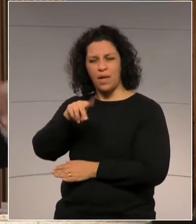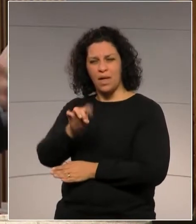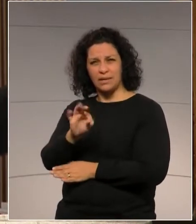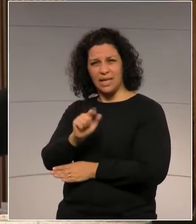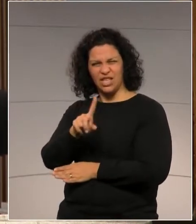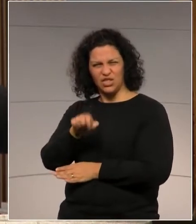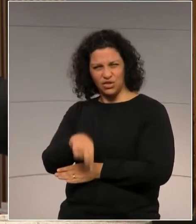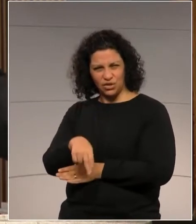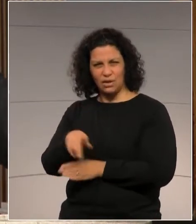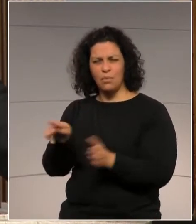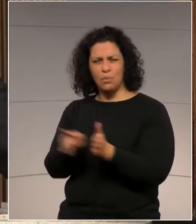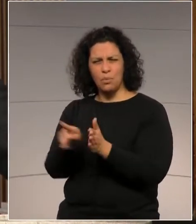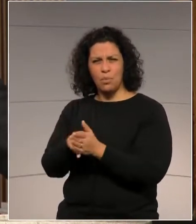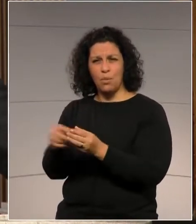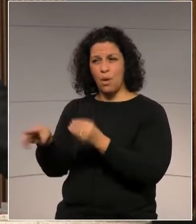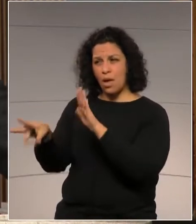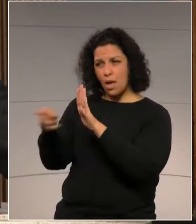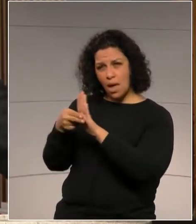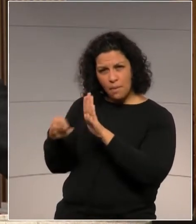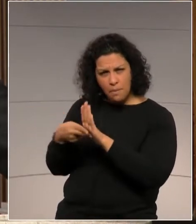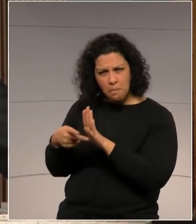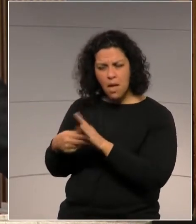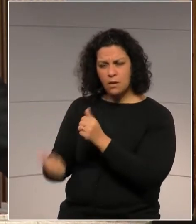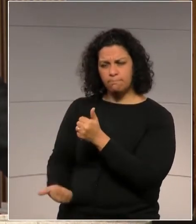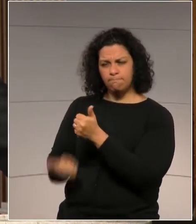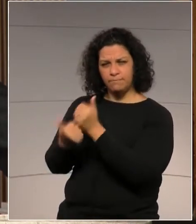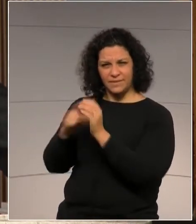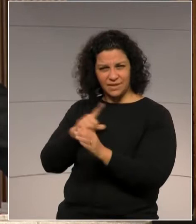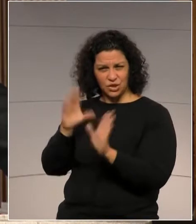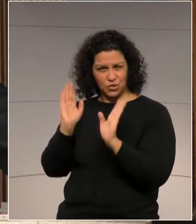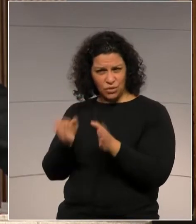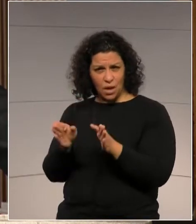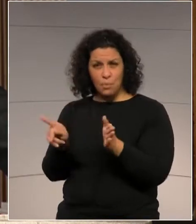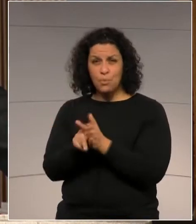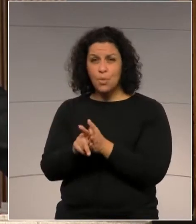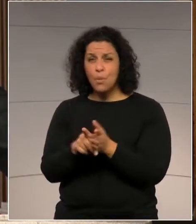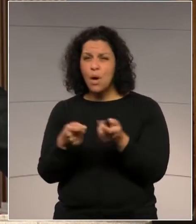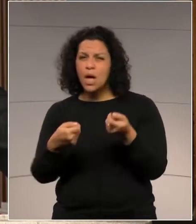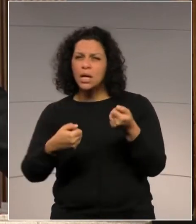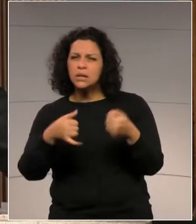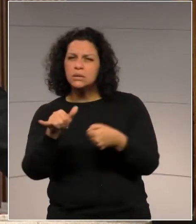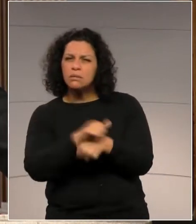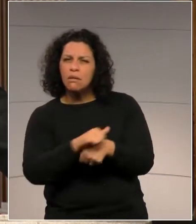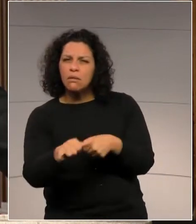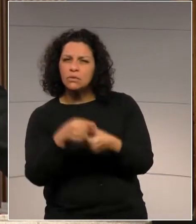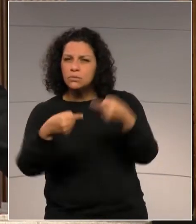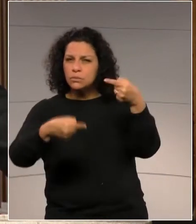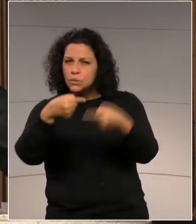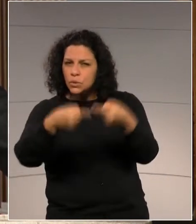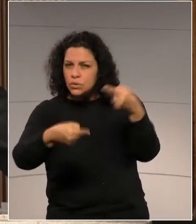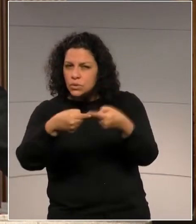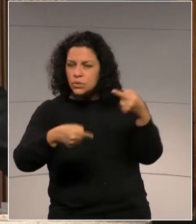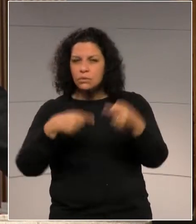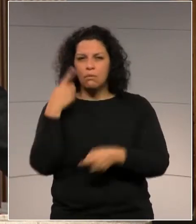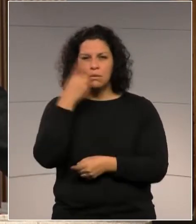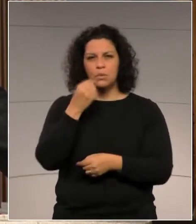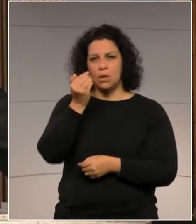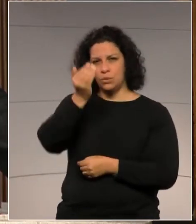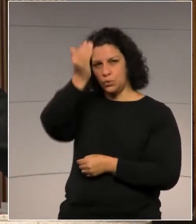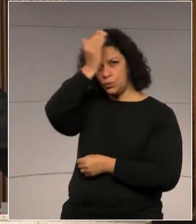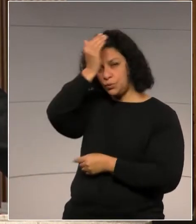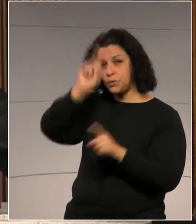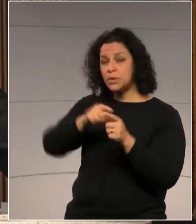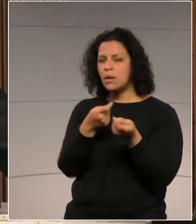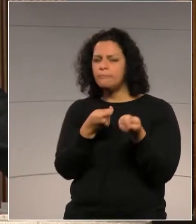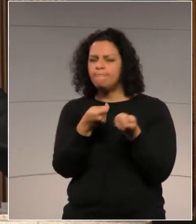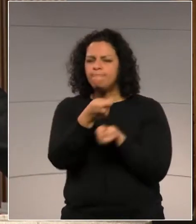suas, entre aspas, emendas. E isso é do jogo político, deputado Hussein. Mas isso é